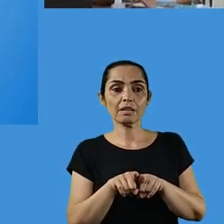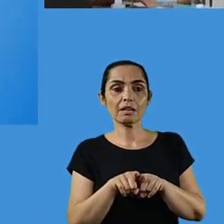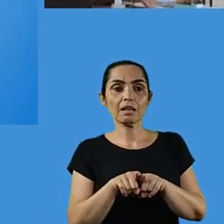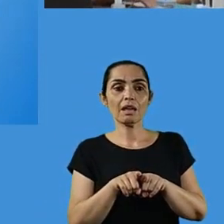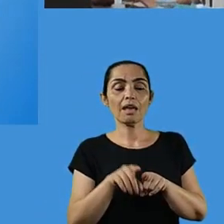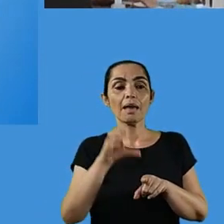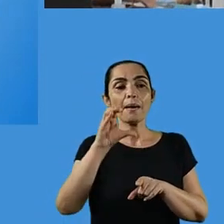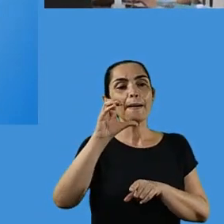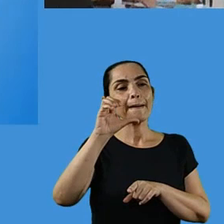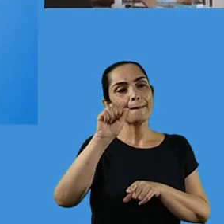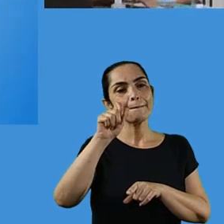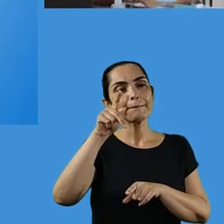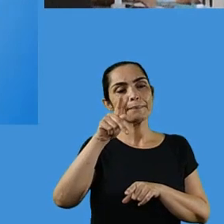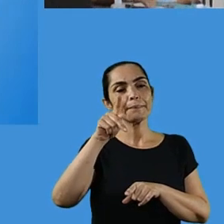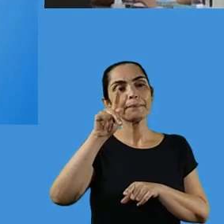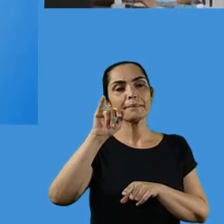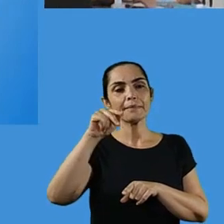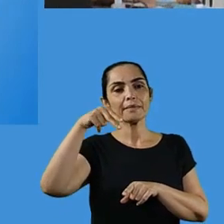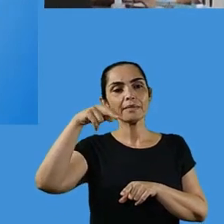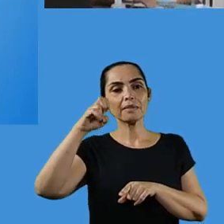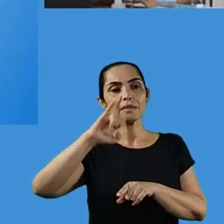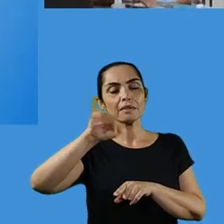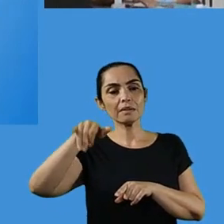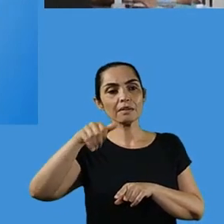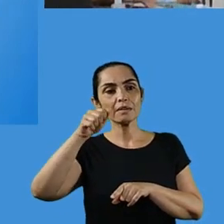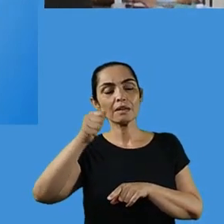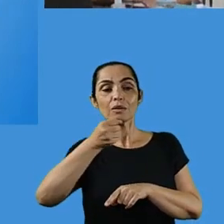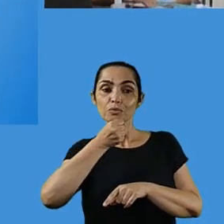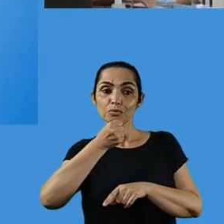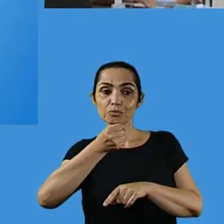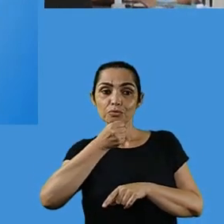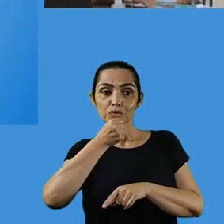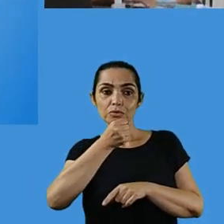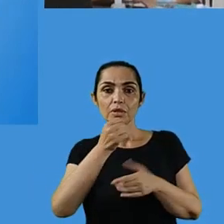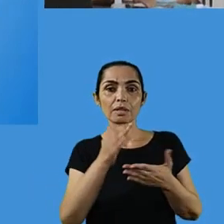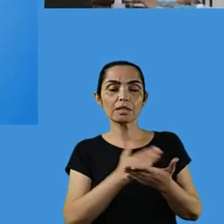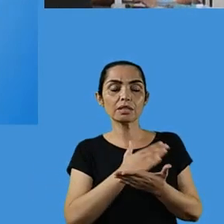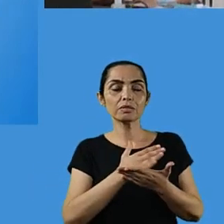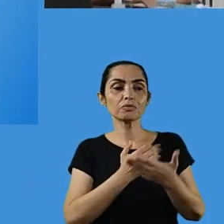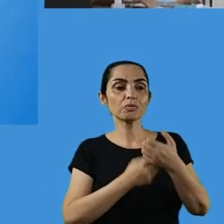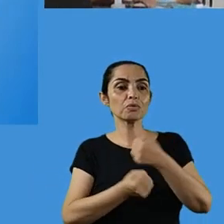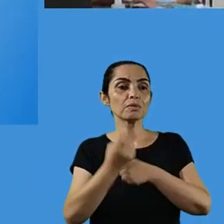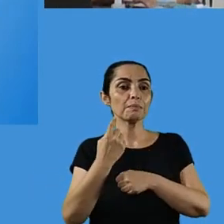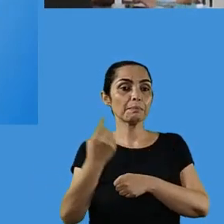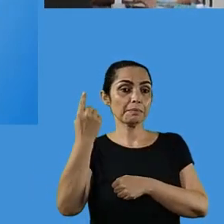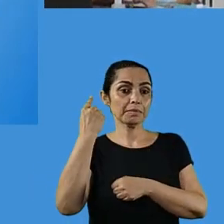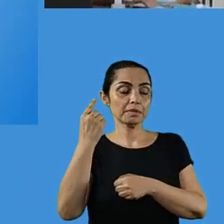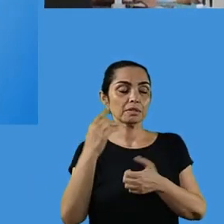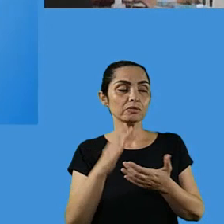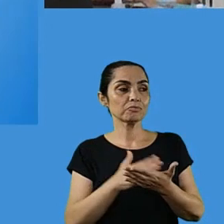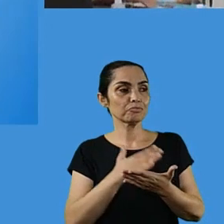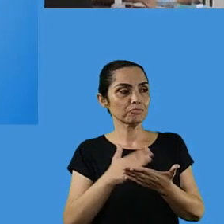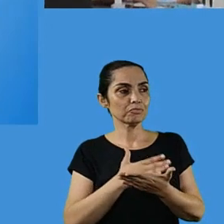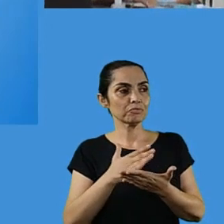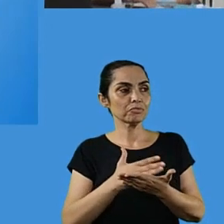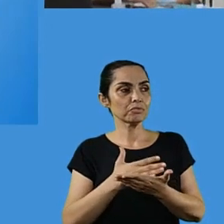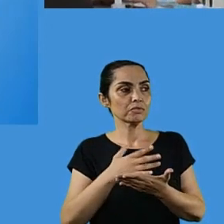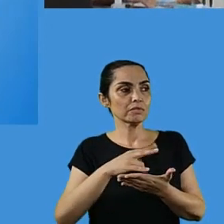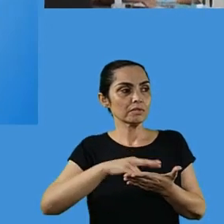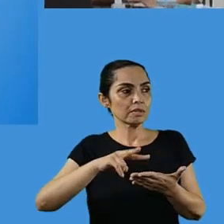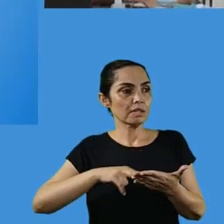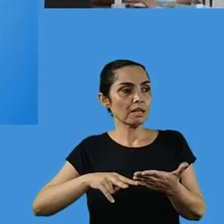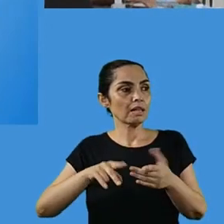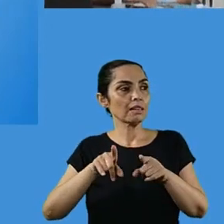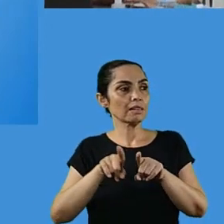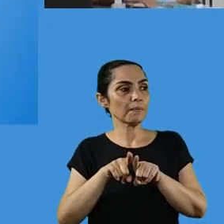estamos aqui e vocês aí, mas o que nos move é o processo de ensino-aprendizagem. eu